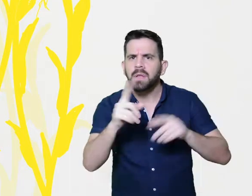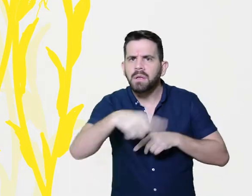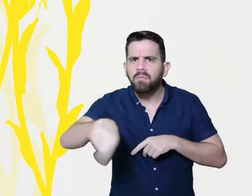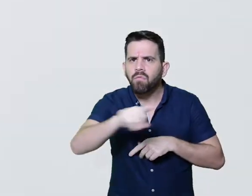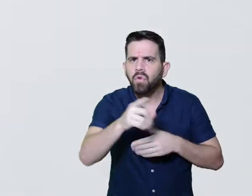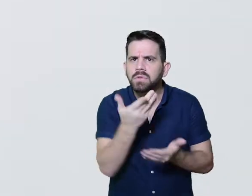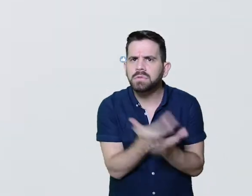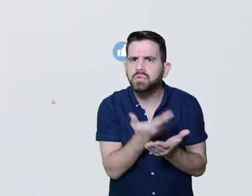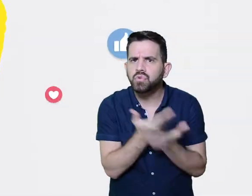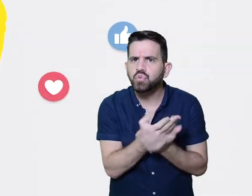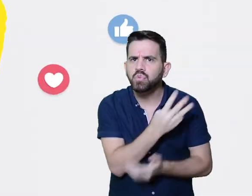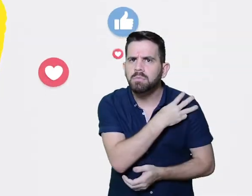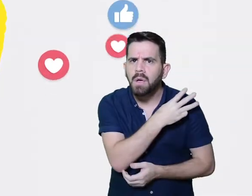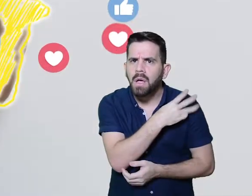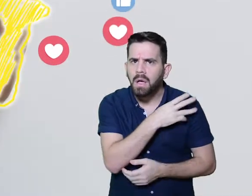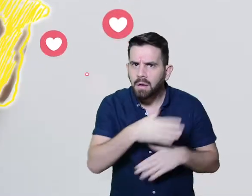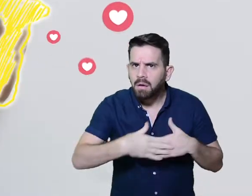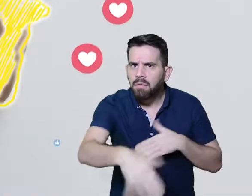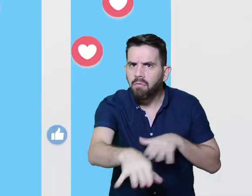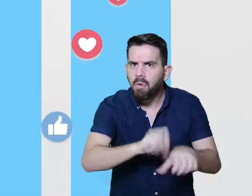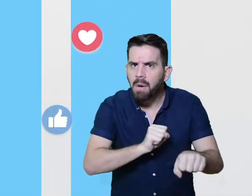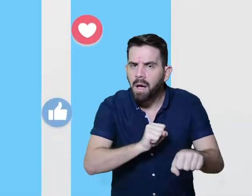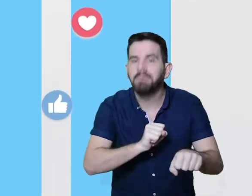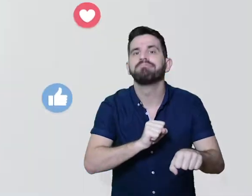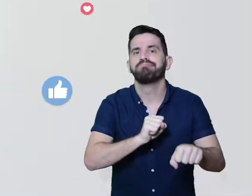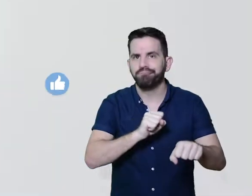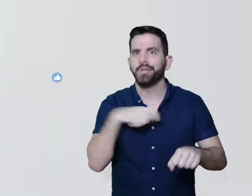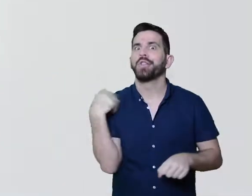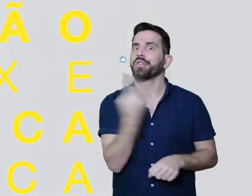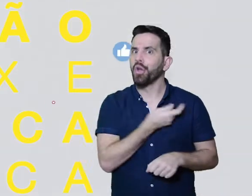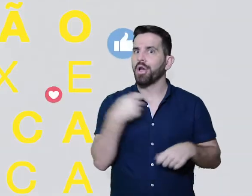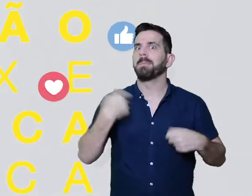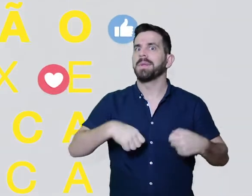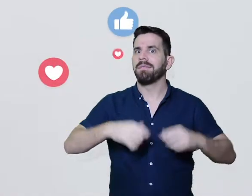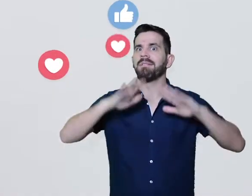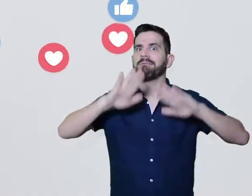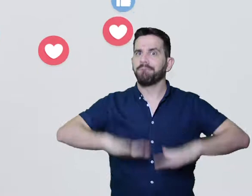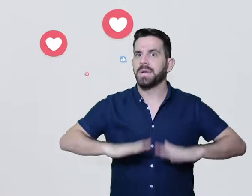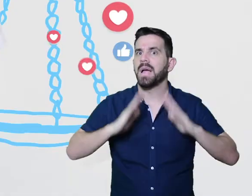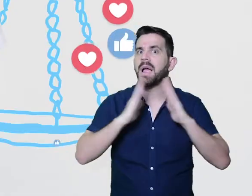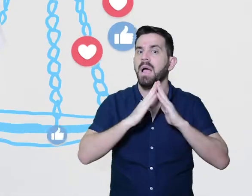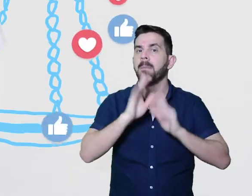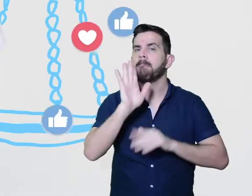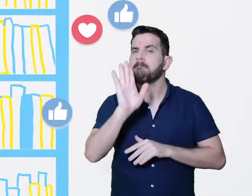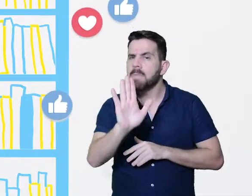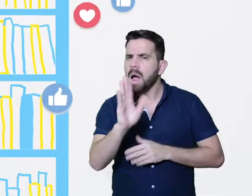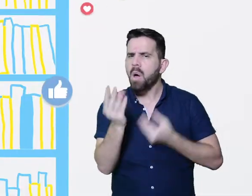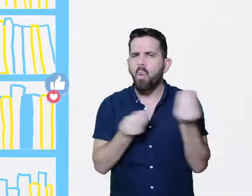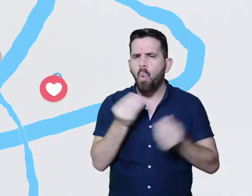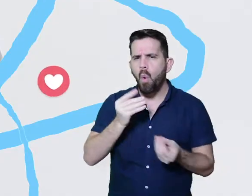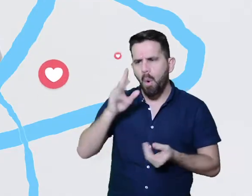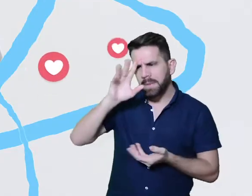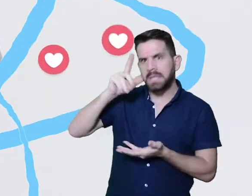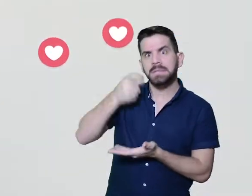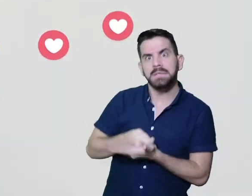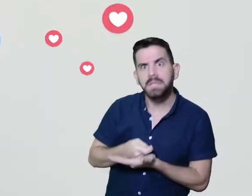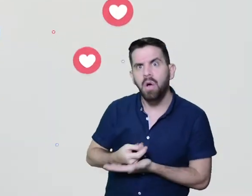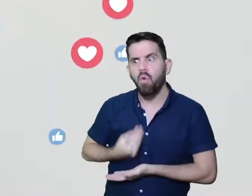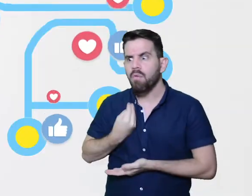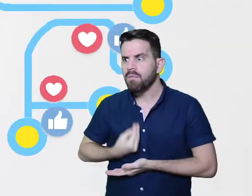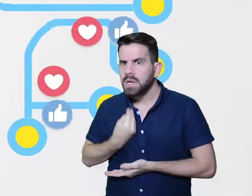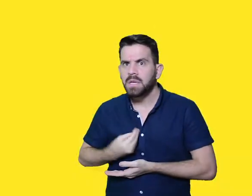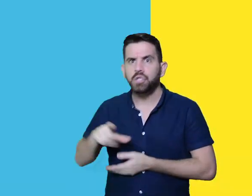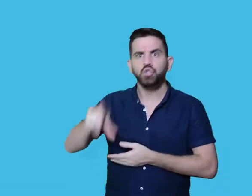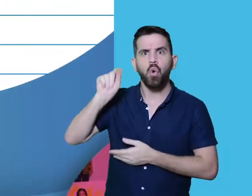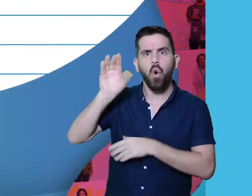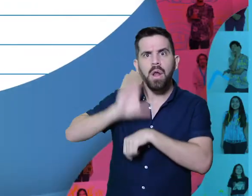Ei você estudante do ensino médio, a recomendação é para que todos fiquem em casa, mas nem por isso vamos deixar de te dar aquela